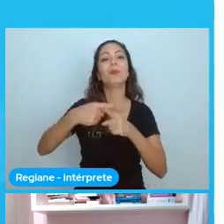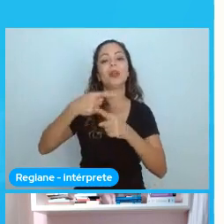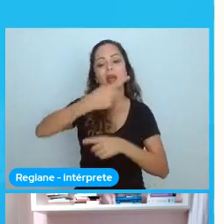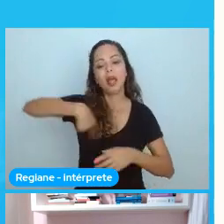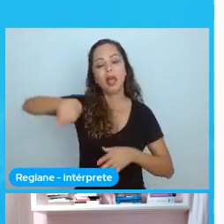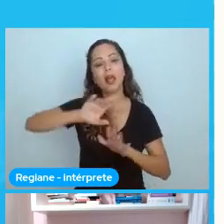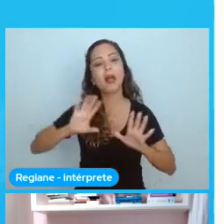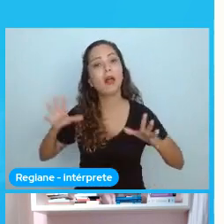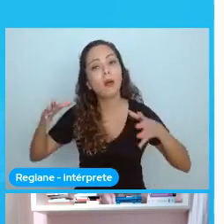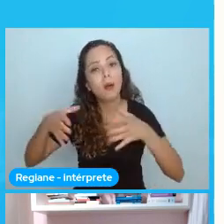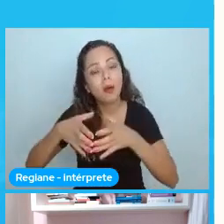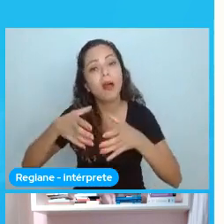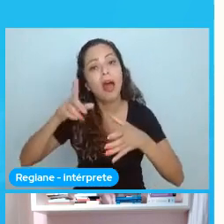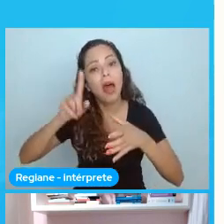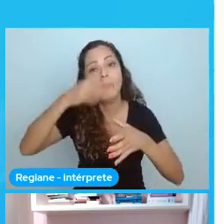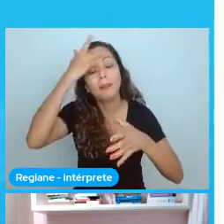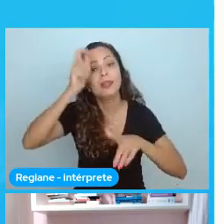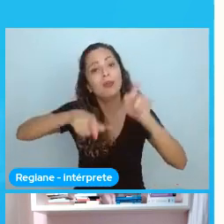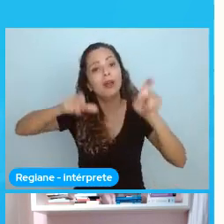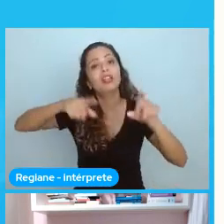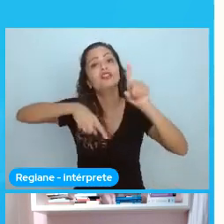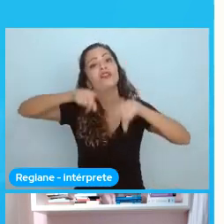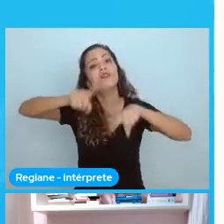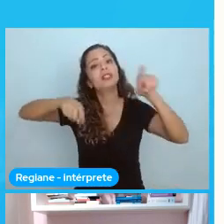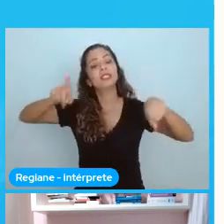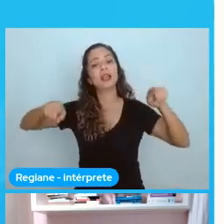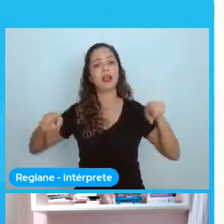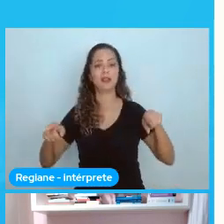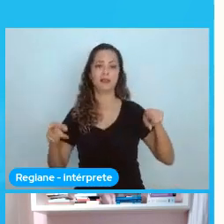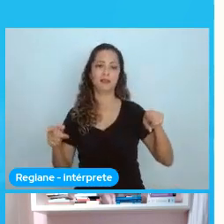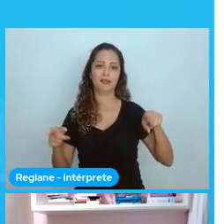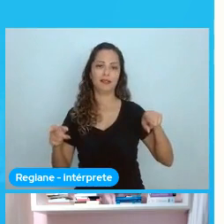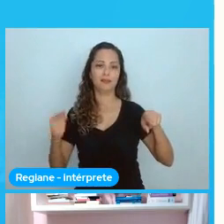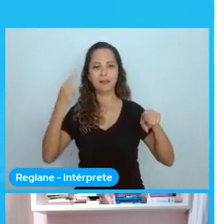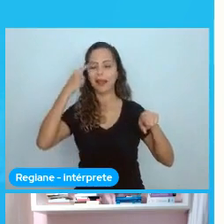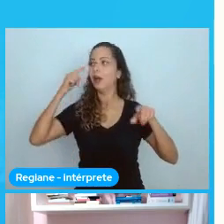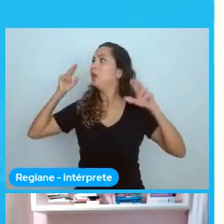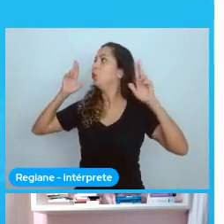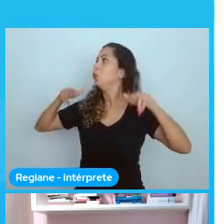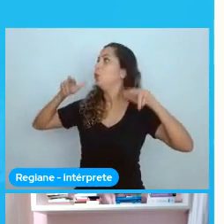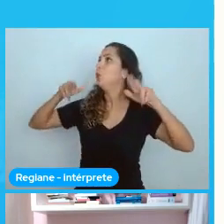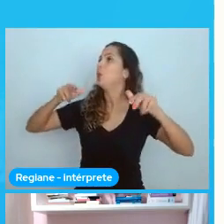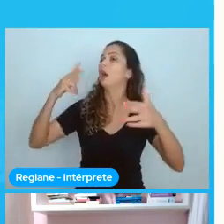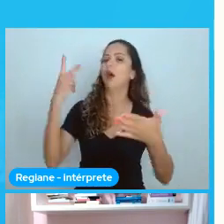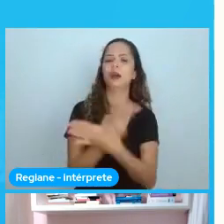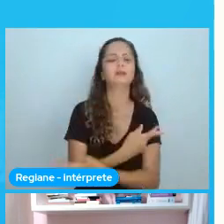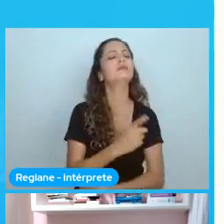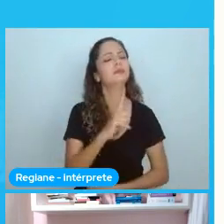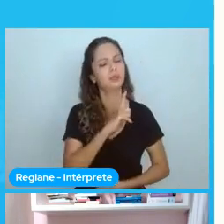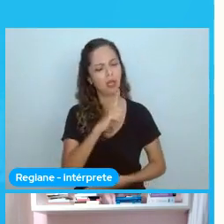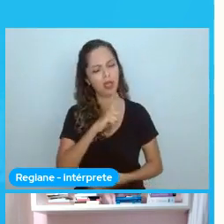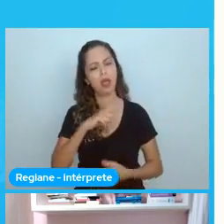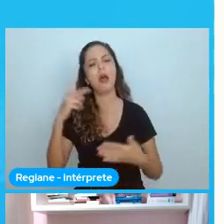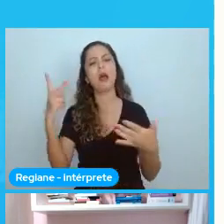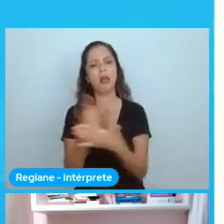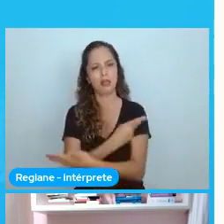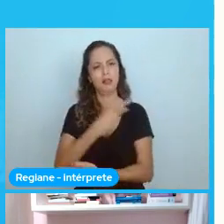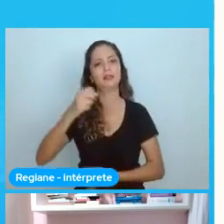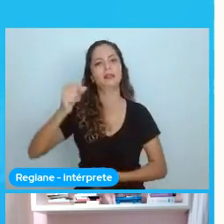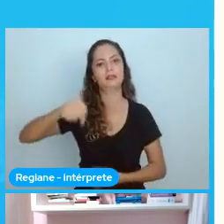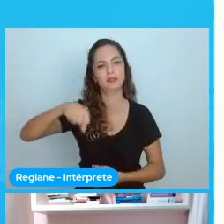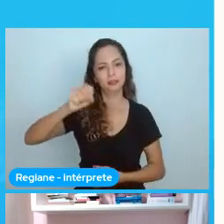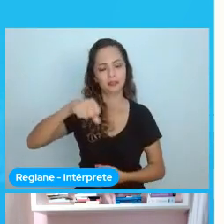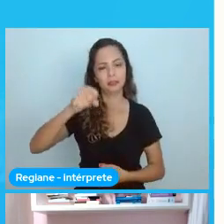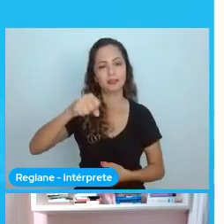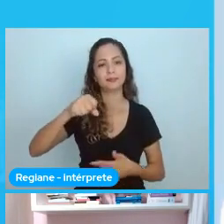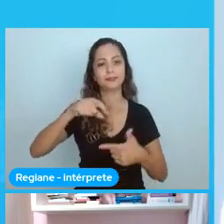diversidade. A gente nunca vai errar. Então... Eu acho que isso se conecta muito com o segundo ponto,